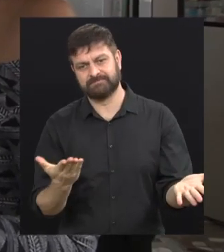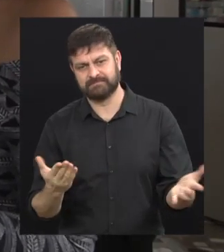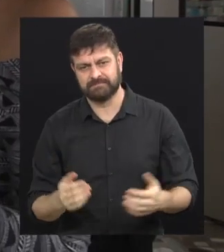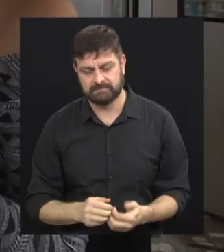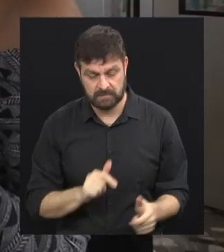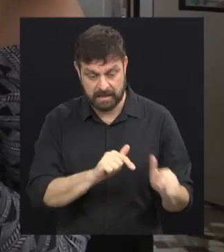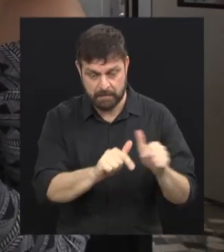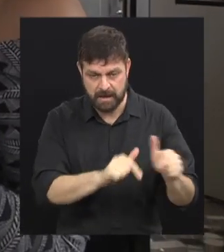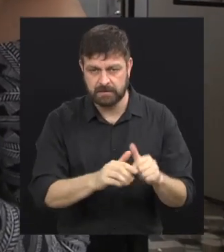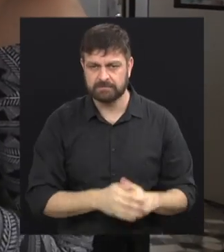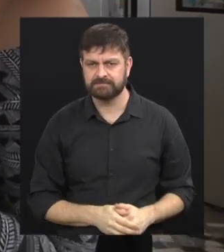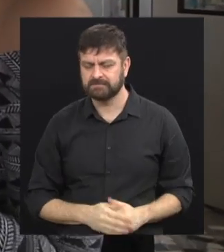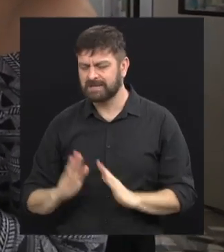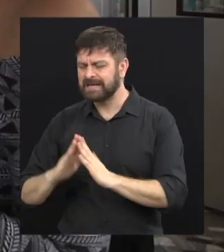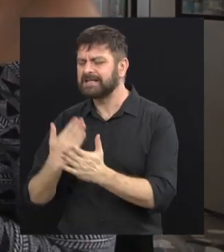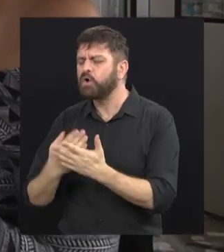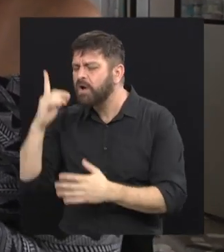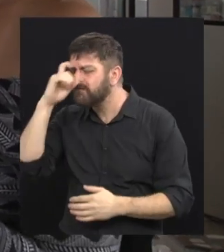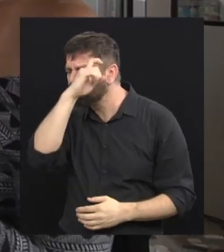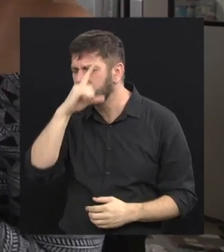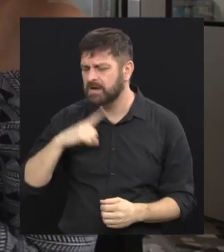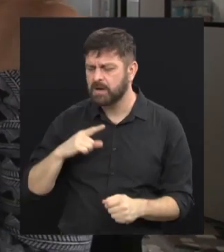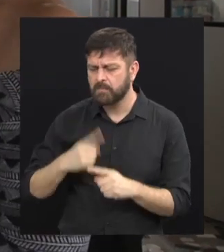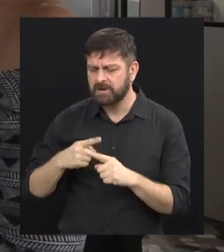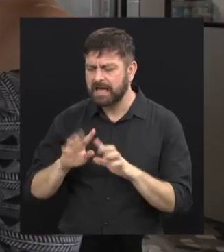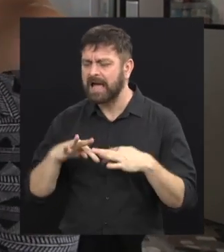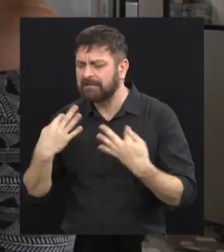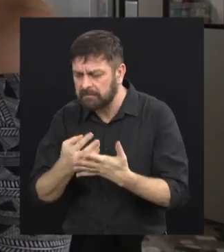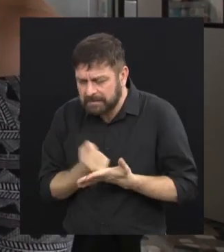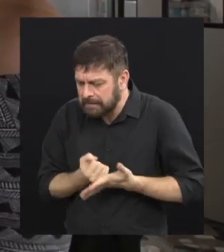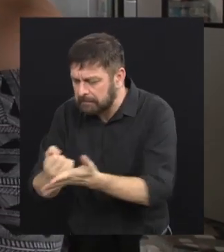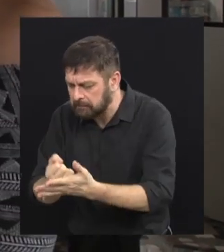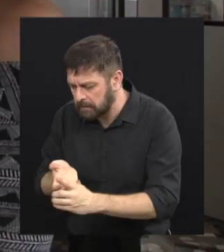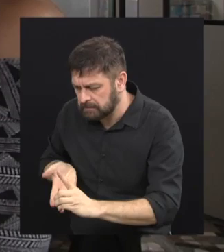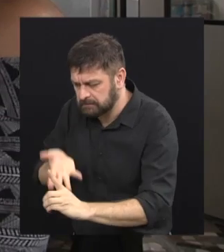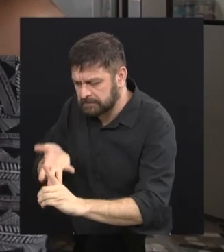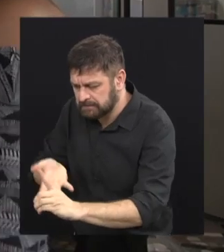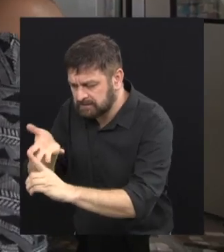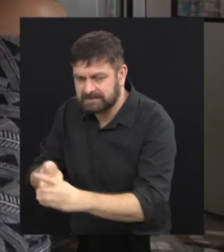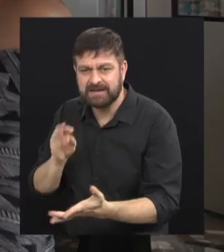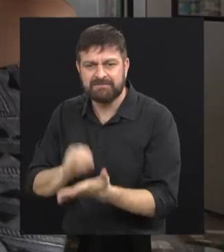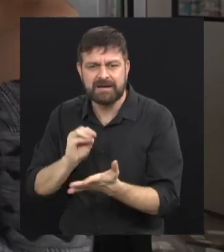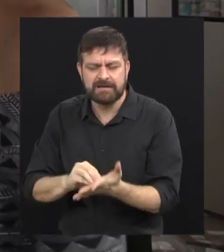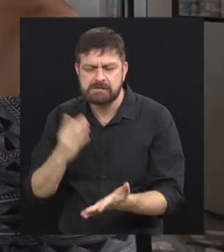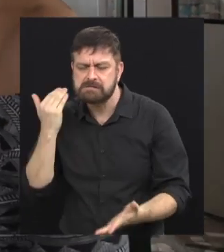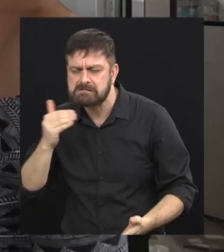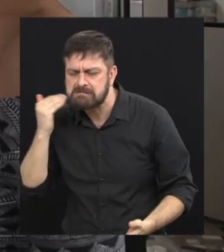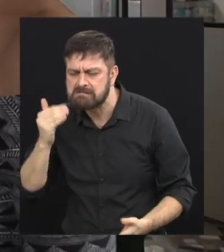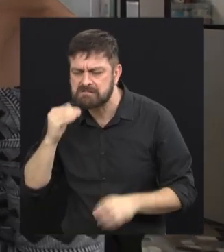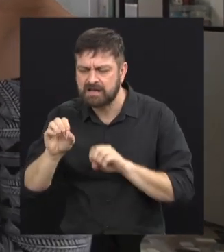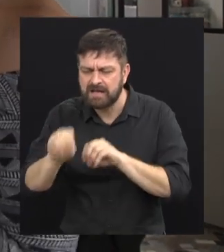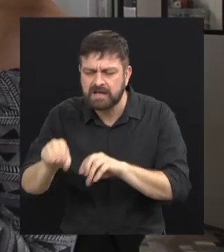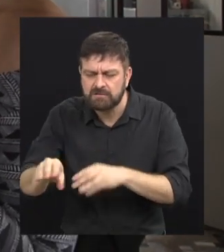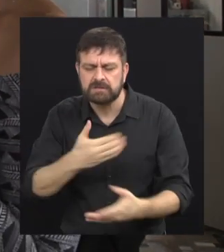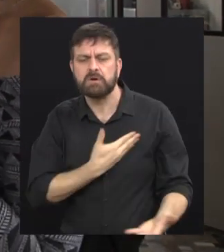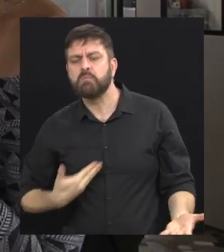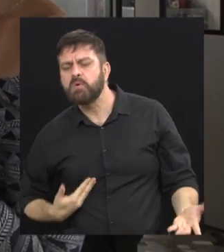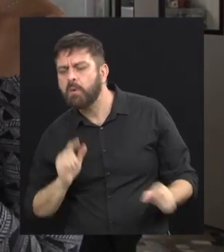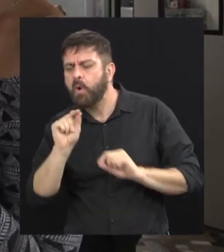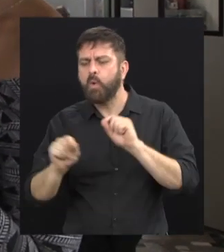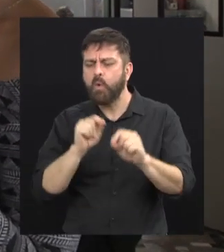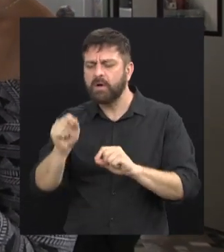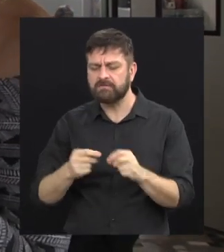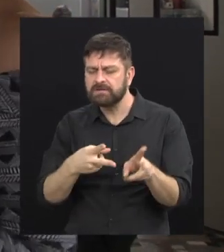dificuldade na escola, você acha que isso é falta de um apoio familiar? Você acha que isso é uma falha no ensino público? O que